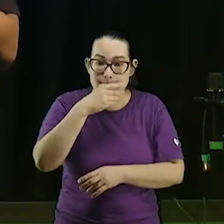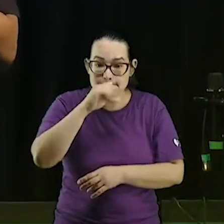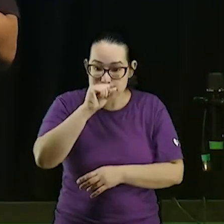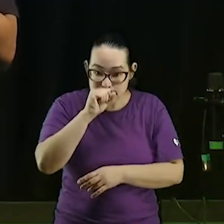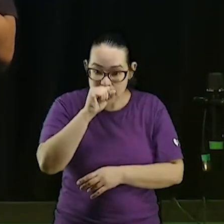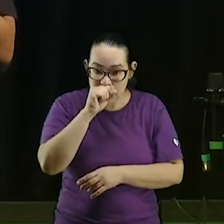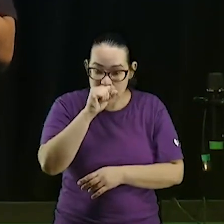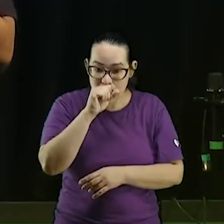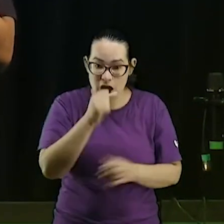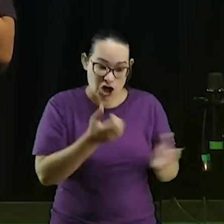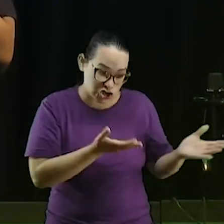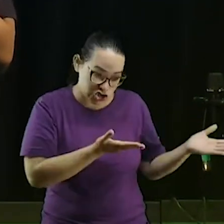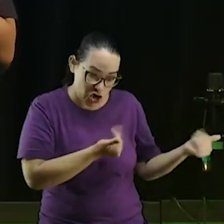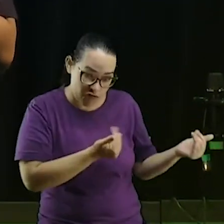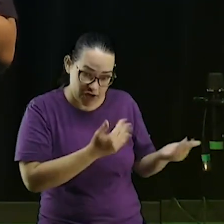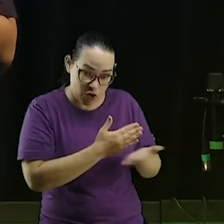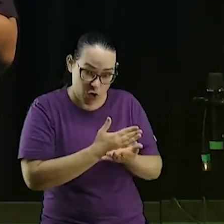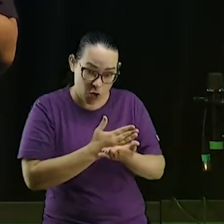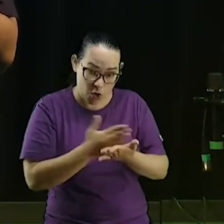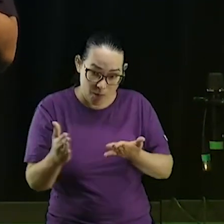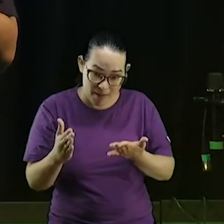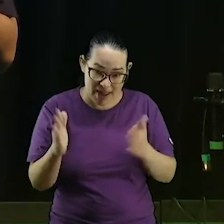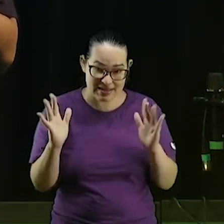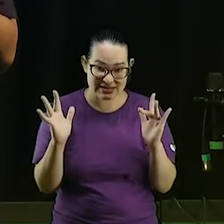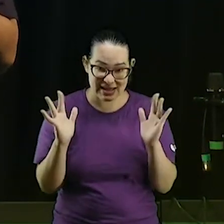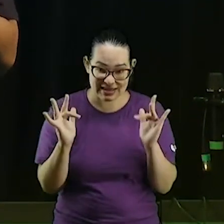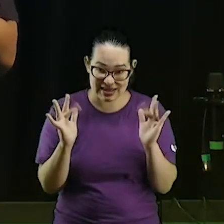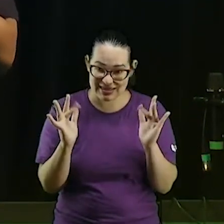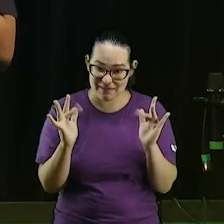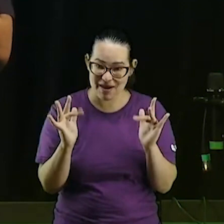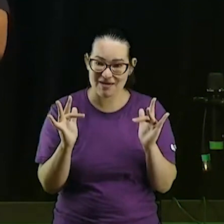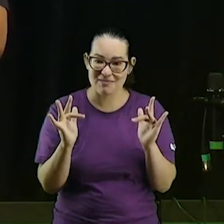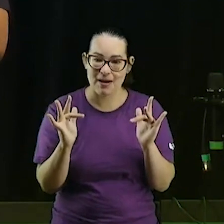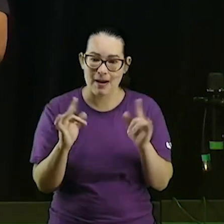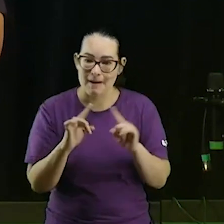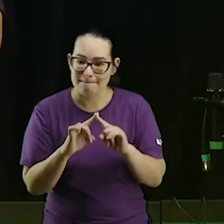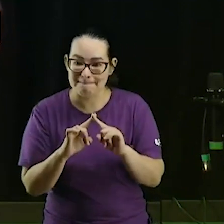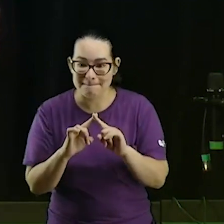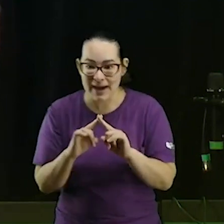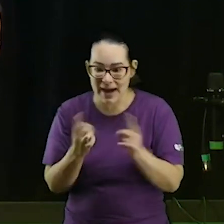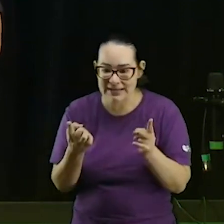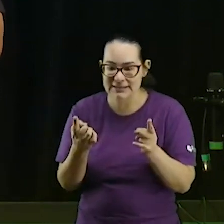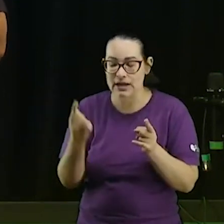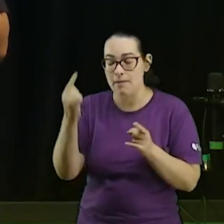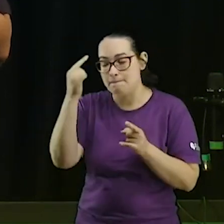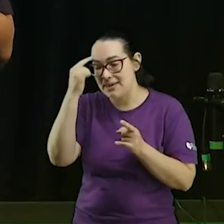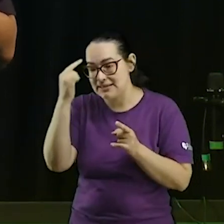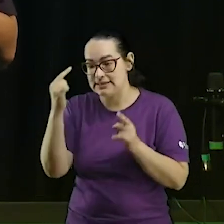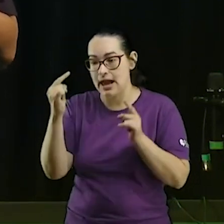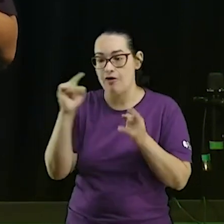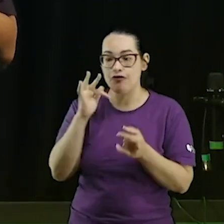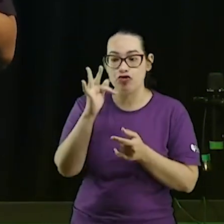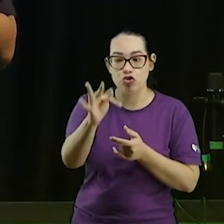jovens que começam a namorar sem nenhuma intenção de casar para dar amasso